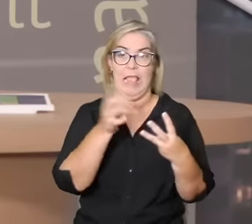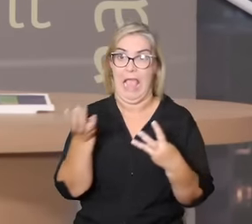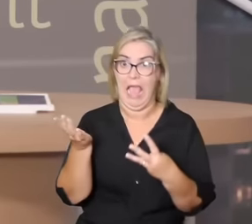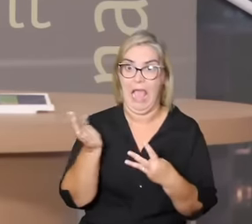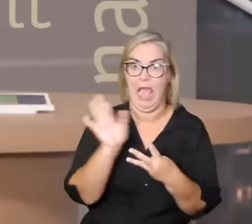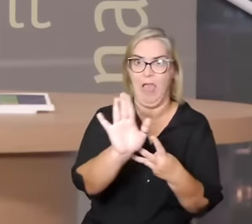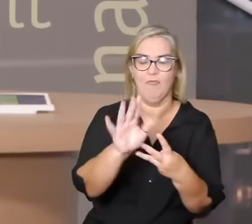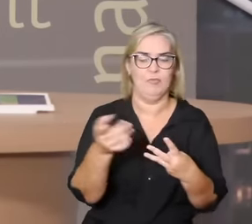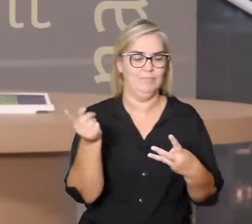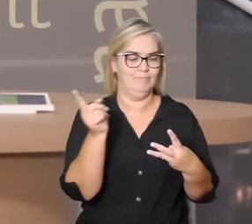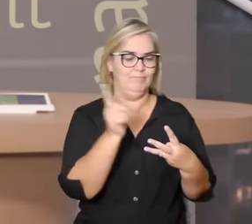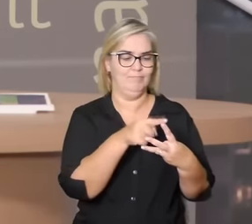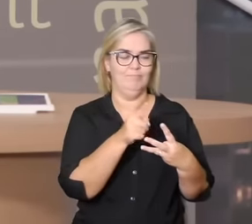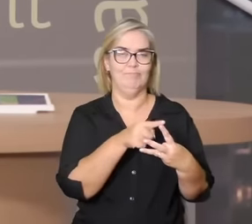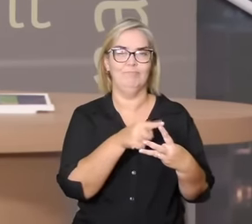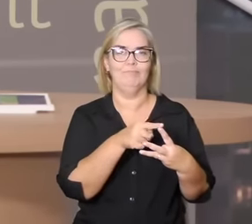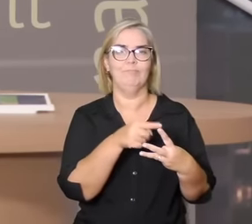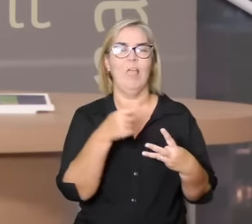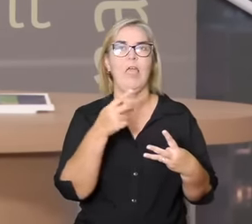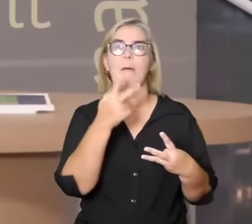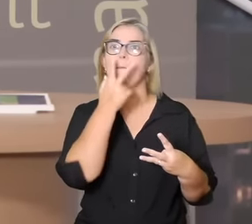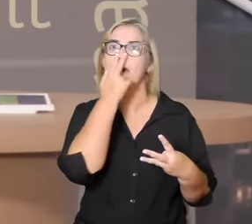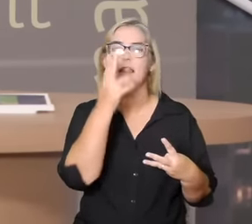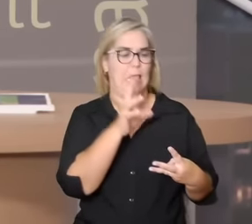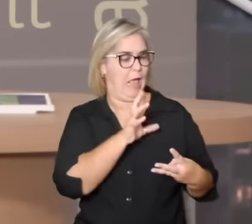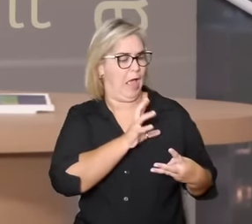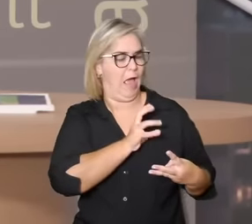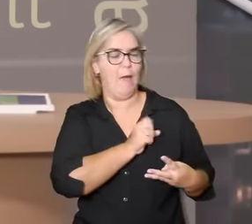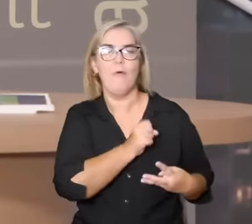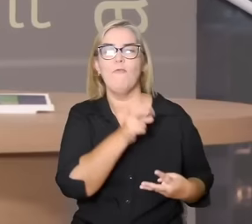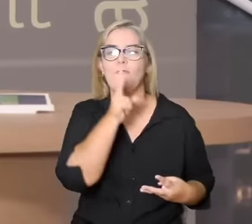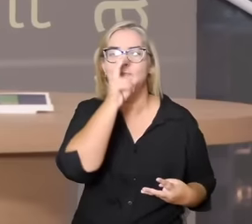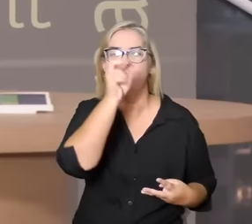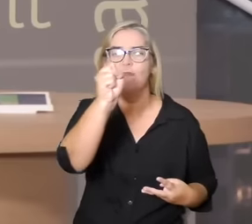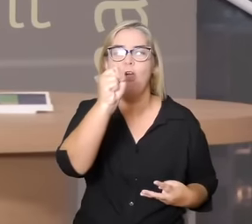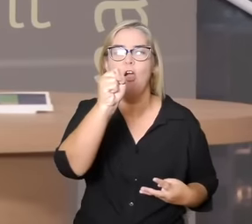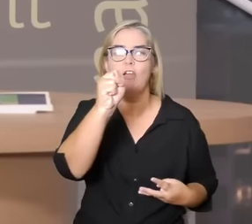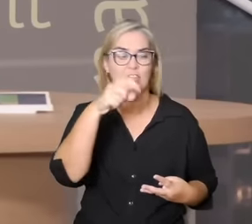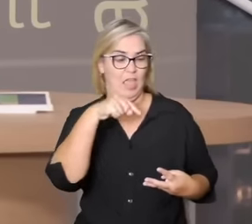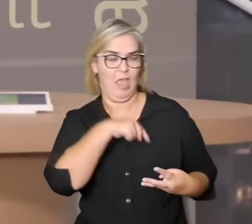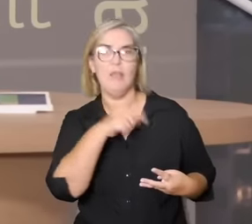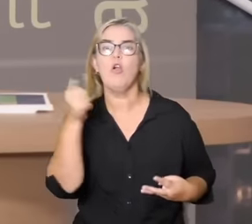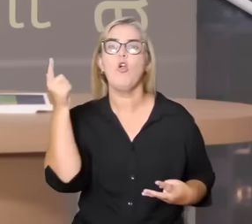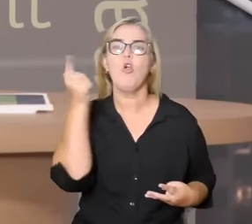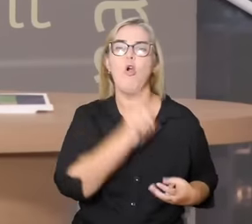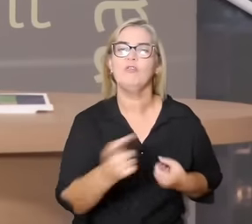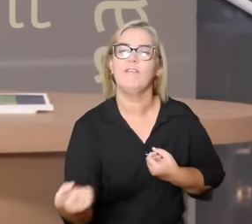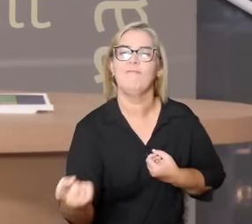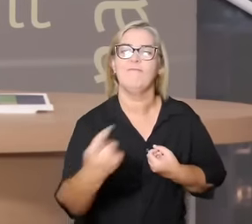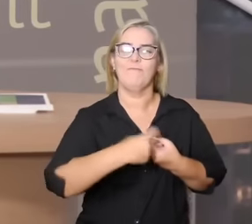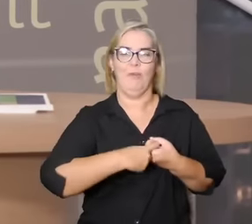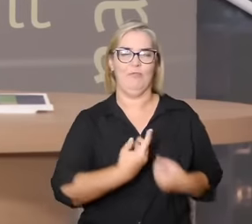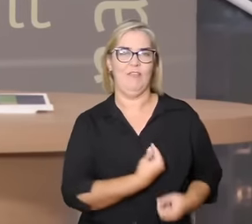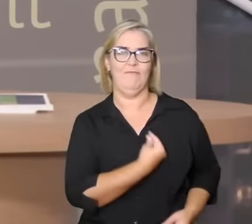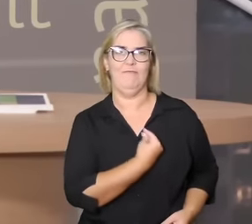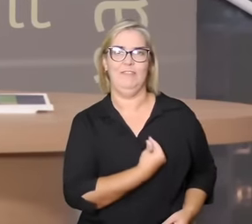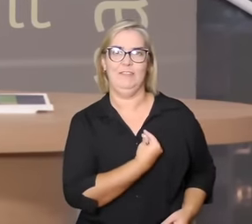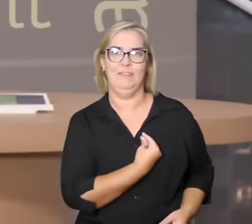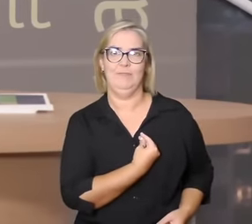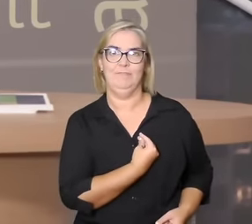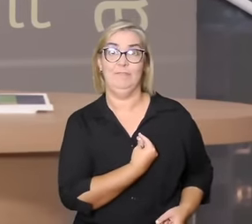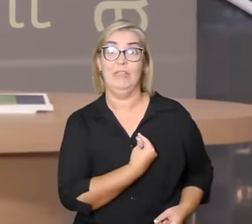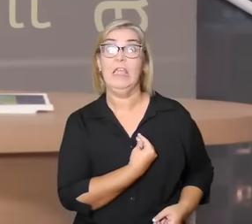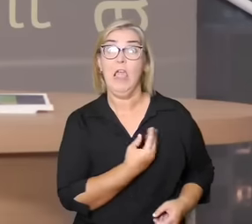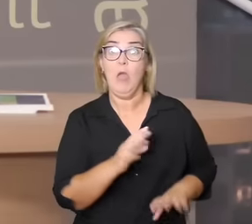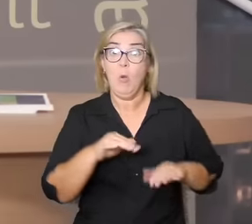esse restauro ele possa justamente ter relação direta com o coração. Por que com o coração? Na